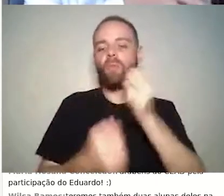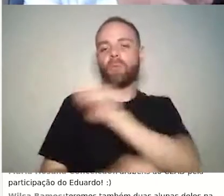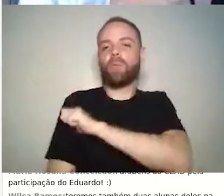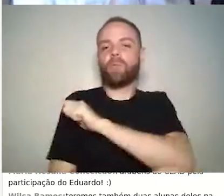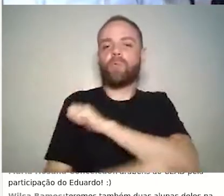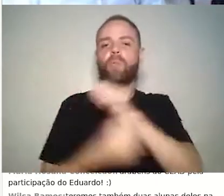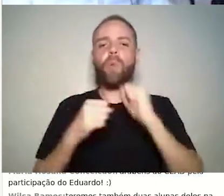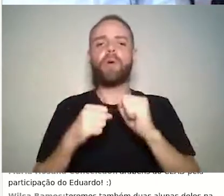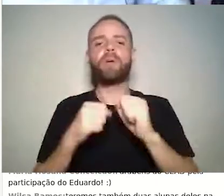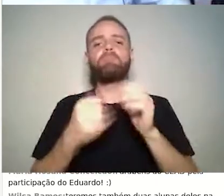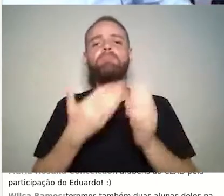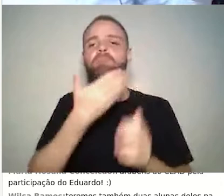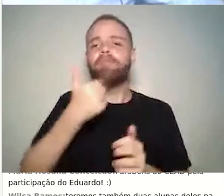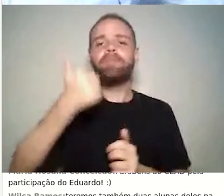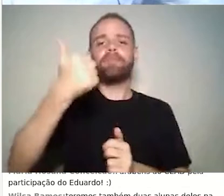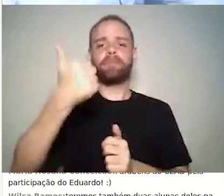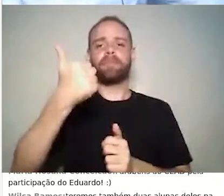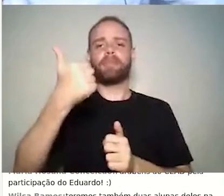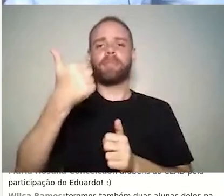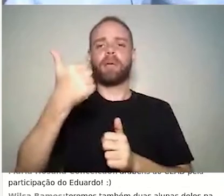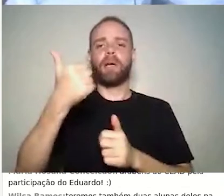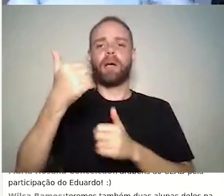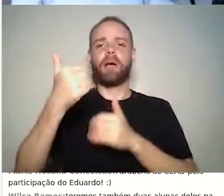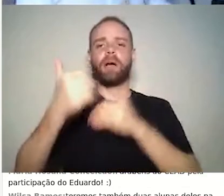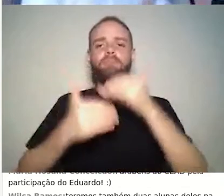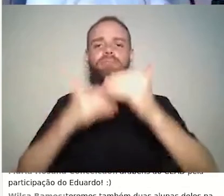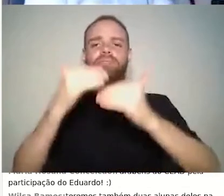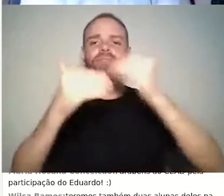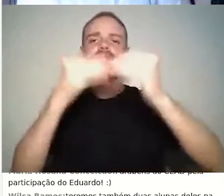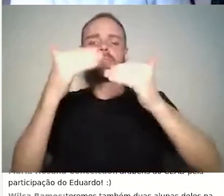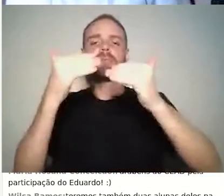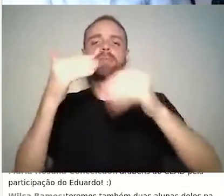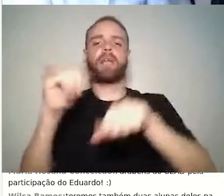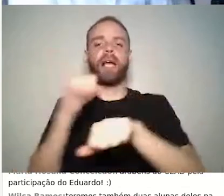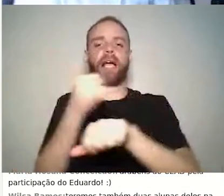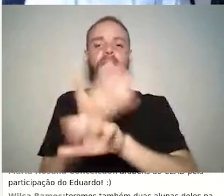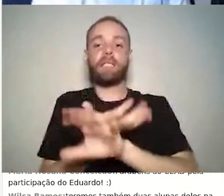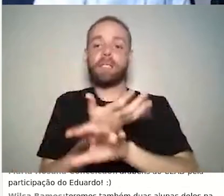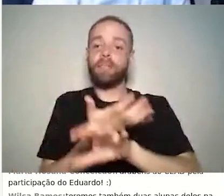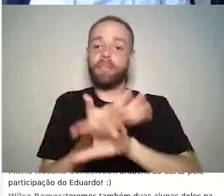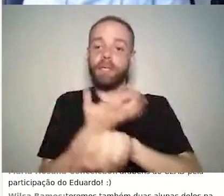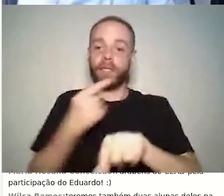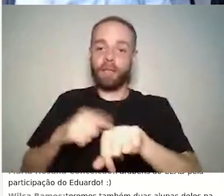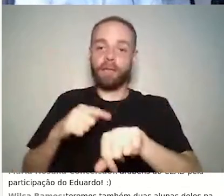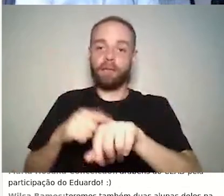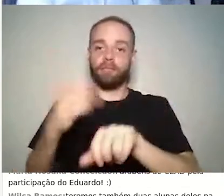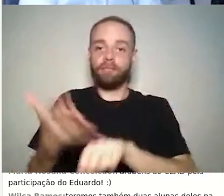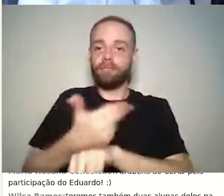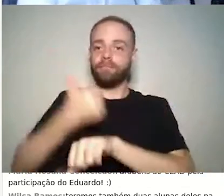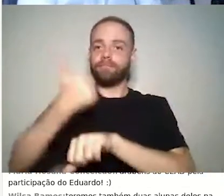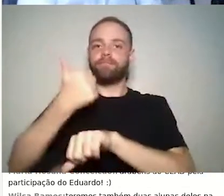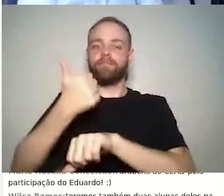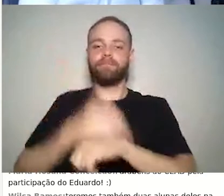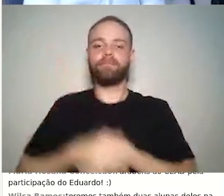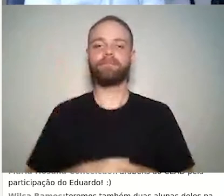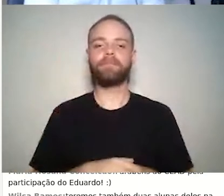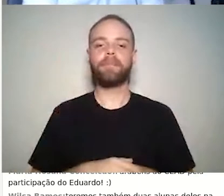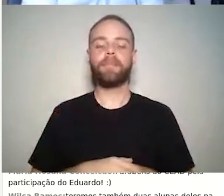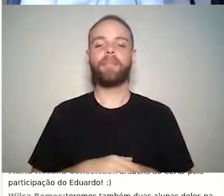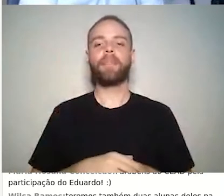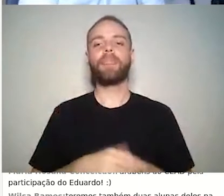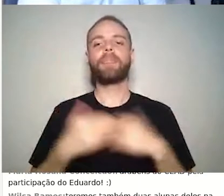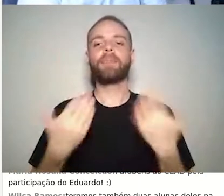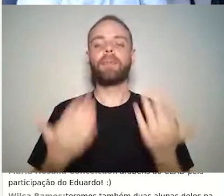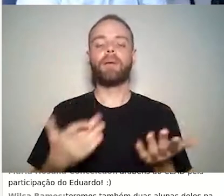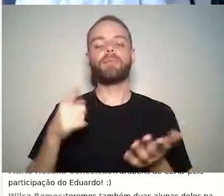E um dos desafios é que o mudo geralmente é utilizado para a educação à distância, mas a proposta da